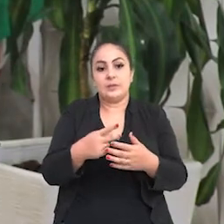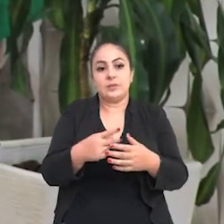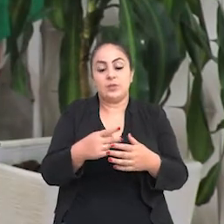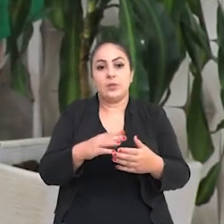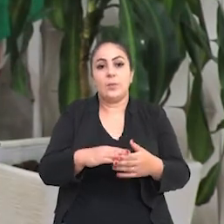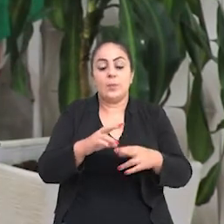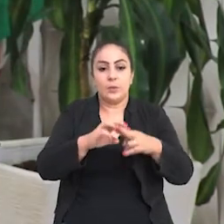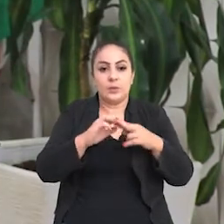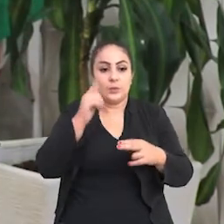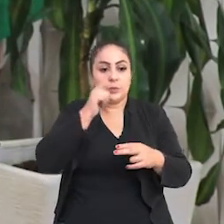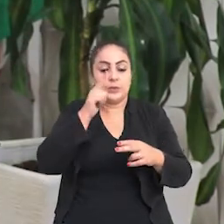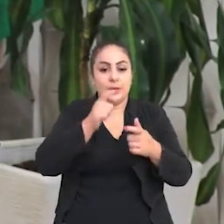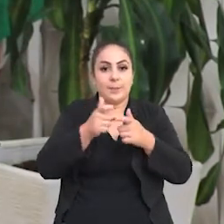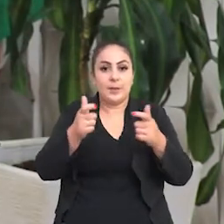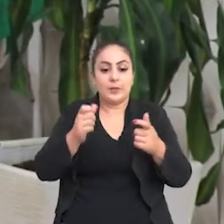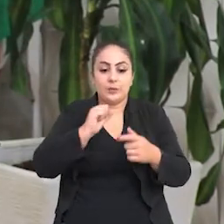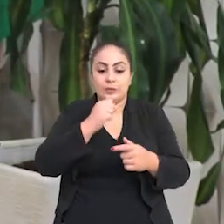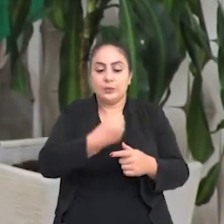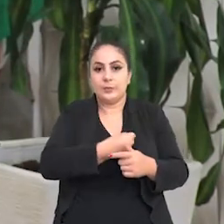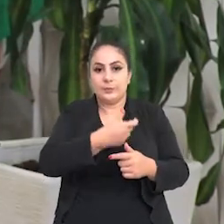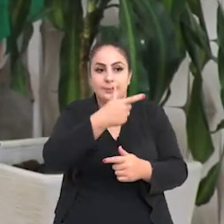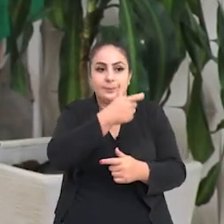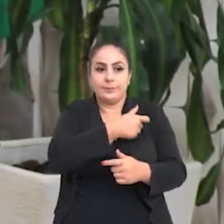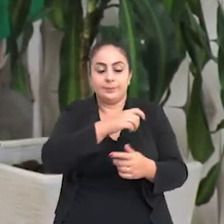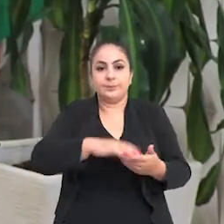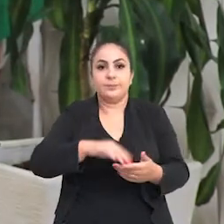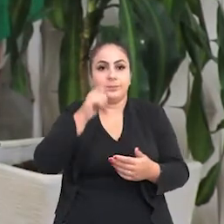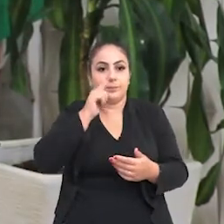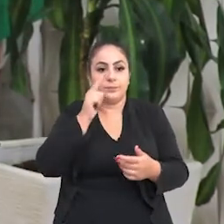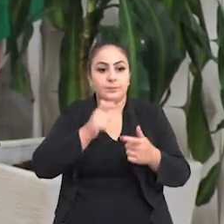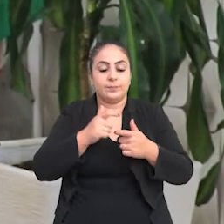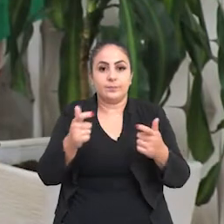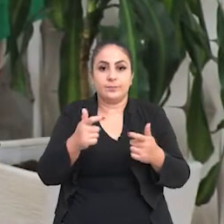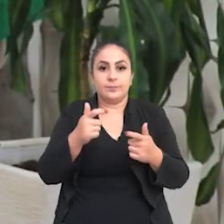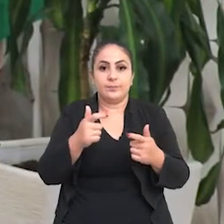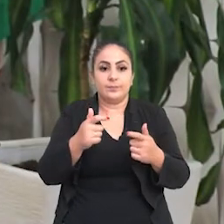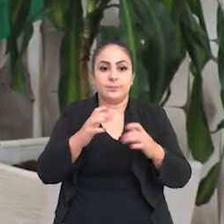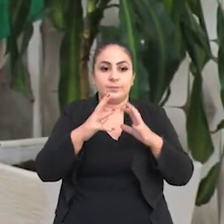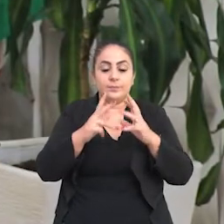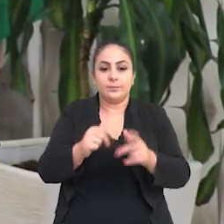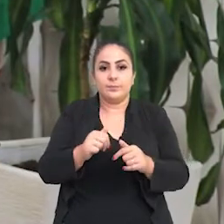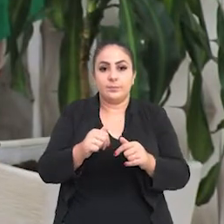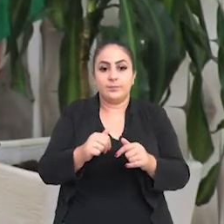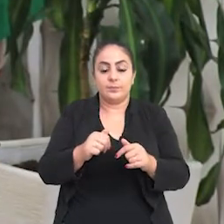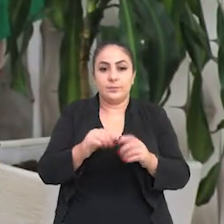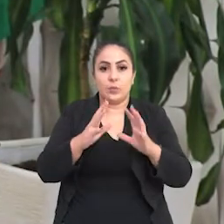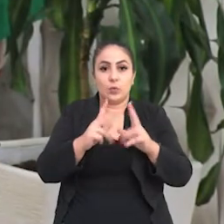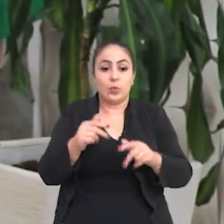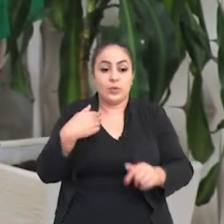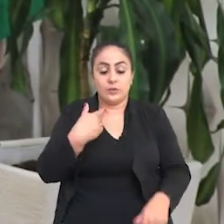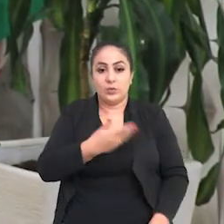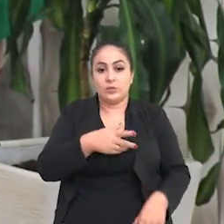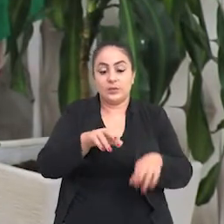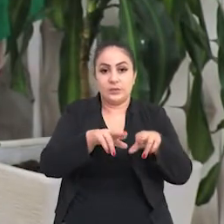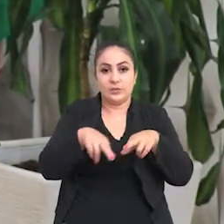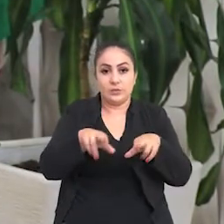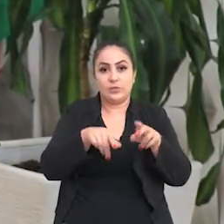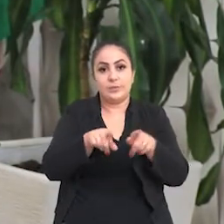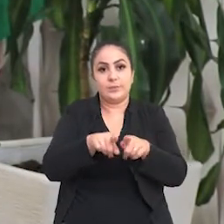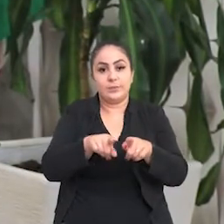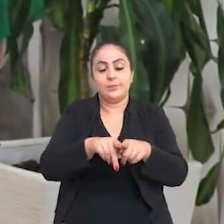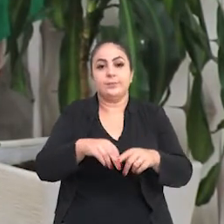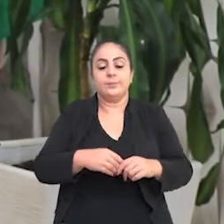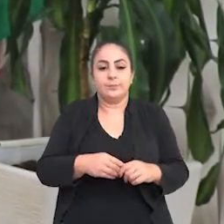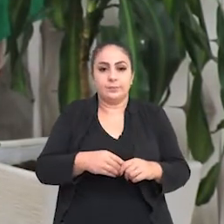neste sentido para que a gente amplie o número de doses, para que a gente amplie a vacinação em toda a nossa